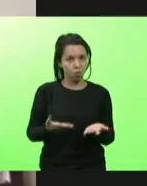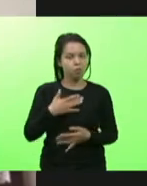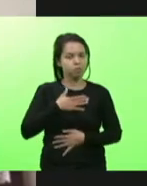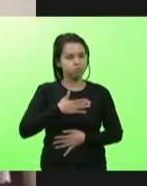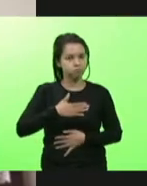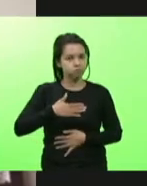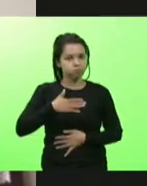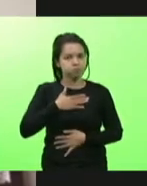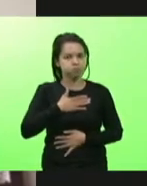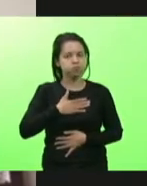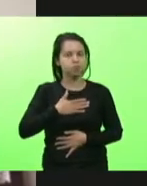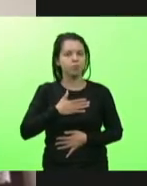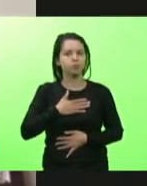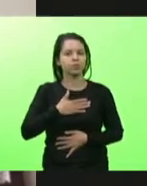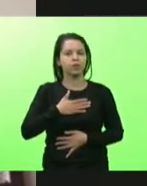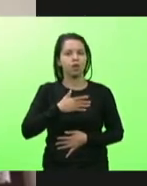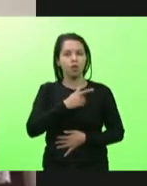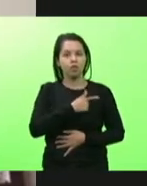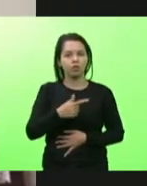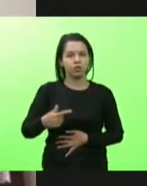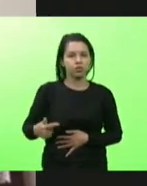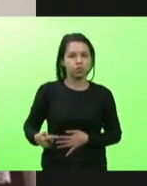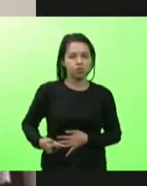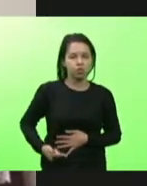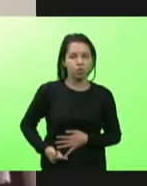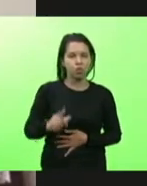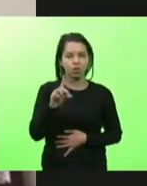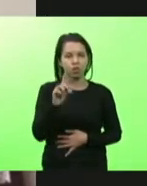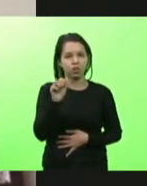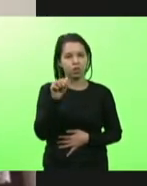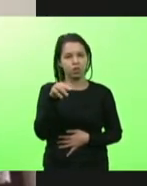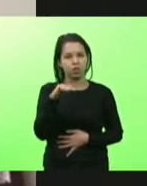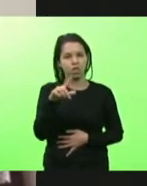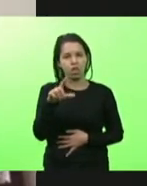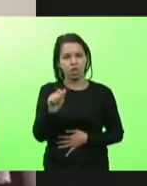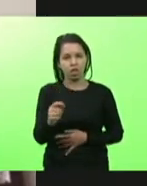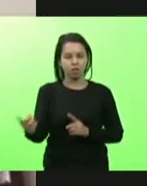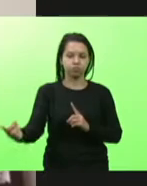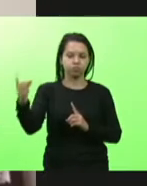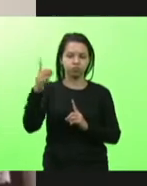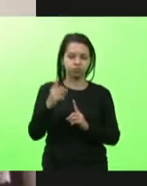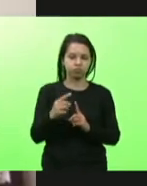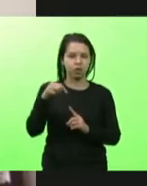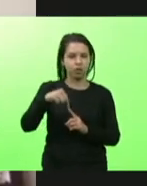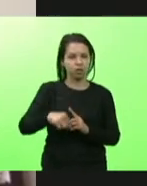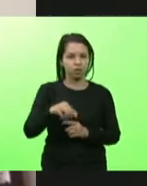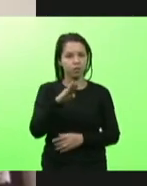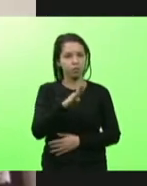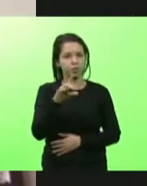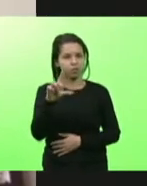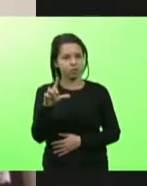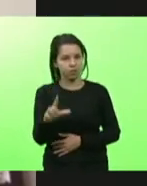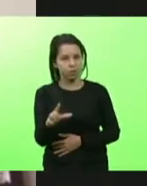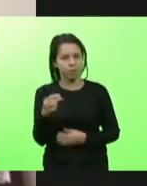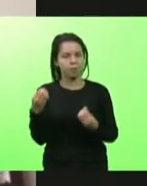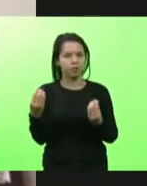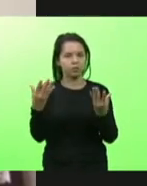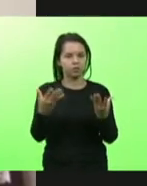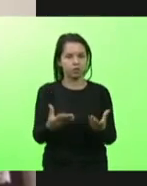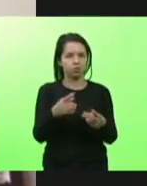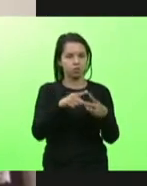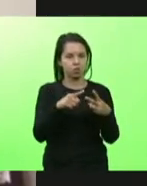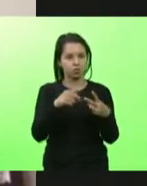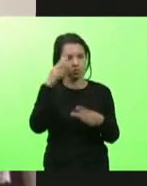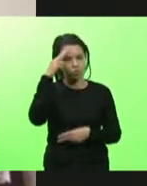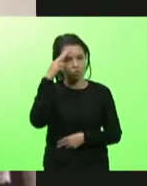a governadora Daniela Heine aqui em Blumenau para entregar dois sonhos